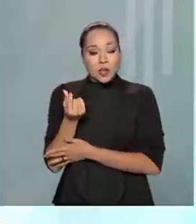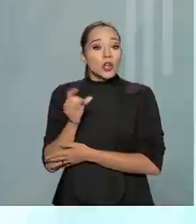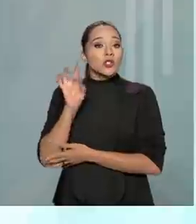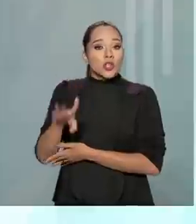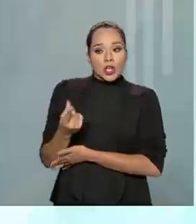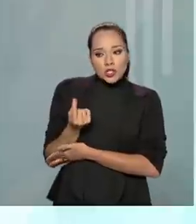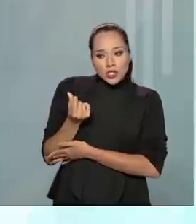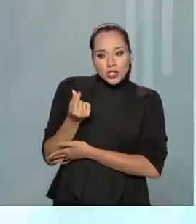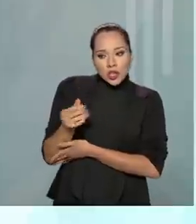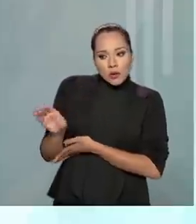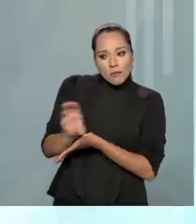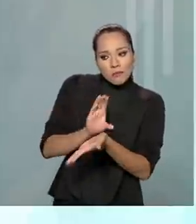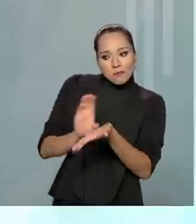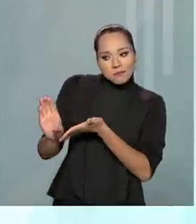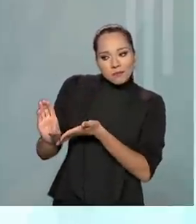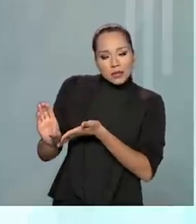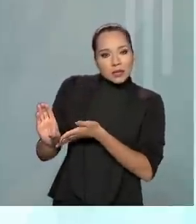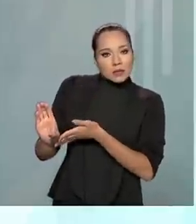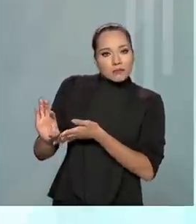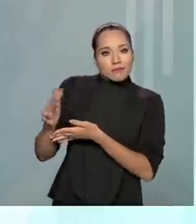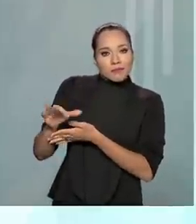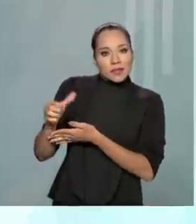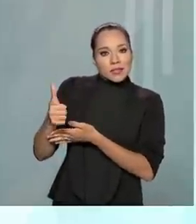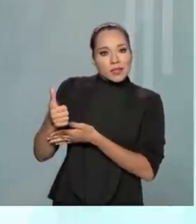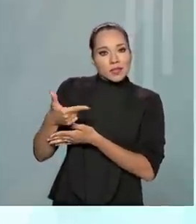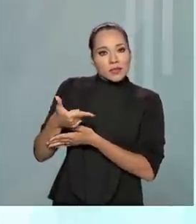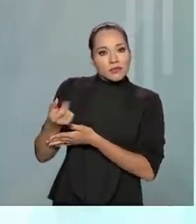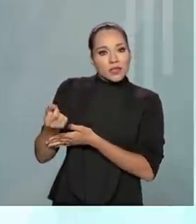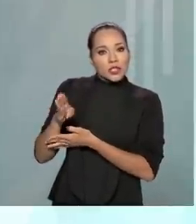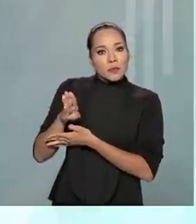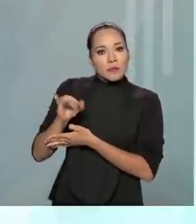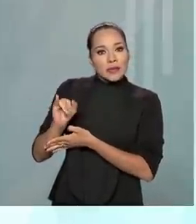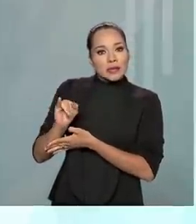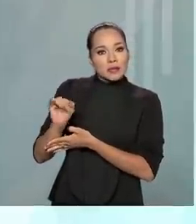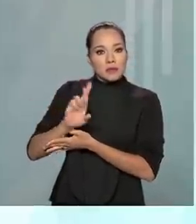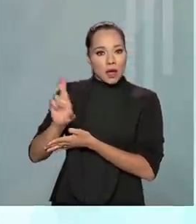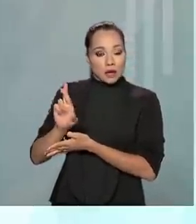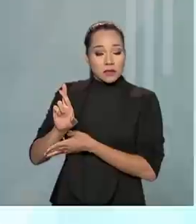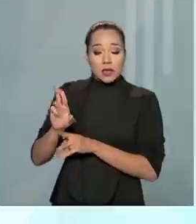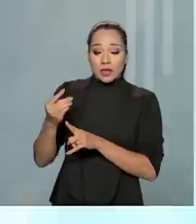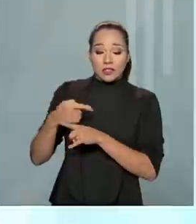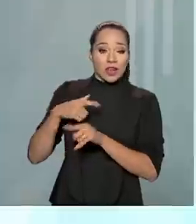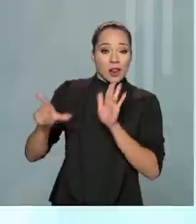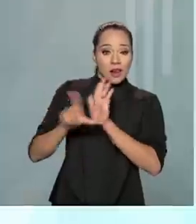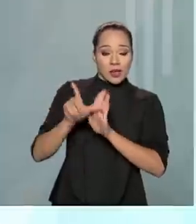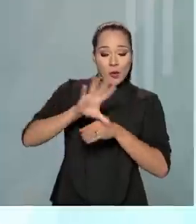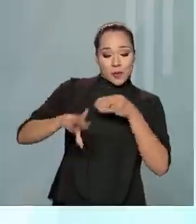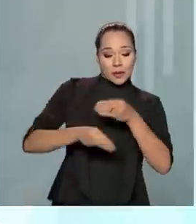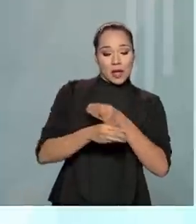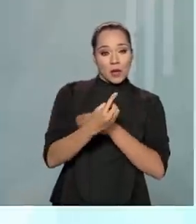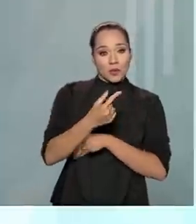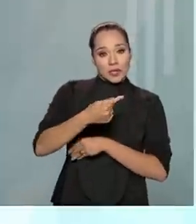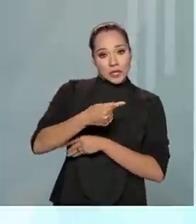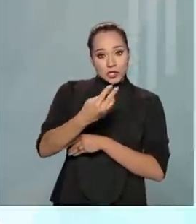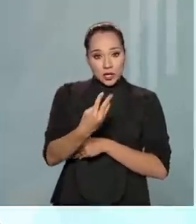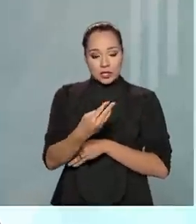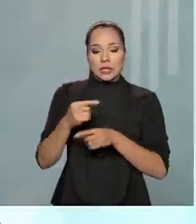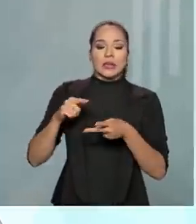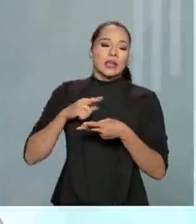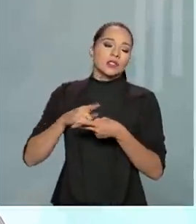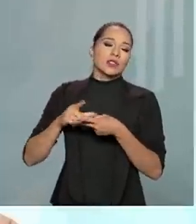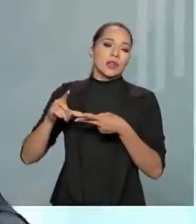de recursos transferidos a gente viu que ia ficar na casa de 120 bilhões de reais. Por quê? Nós tínhamos a lei complementar 173 e nós tínhamos a ação